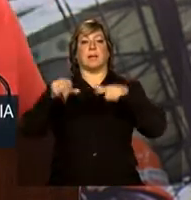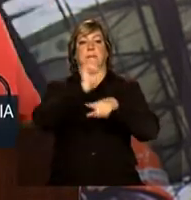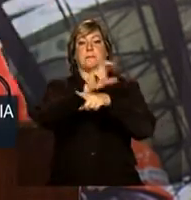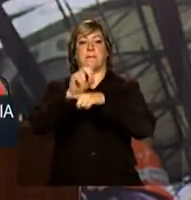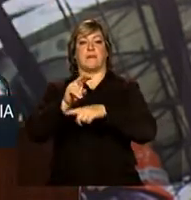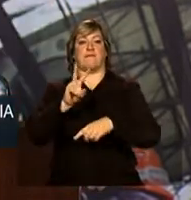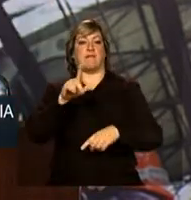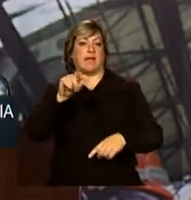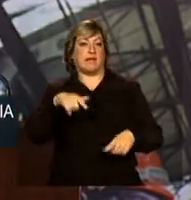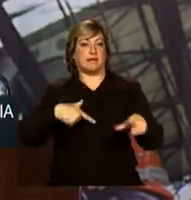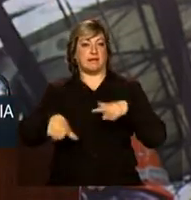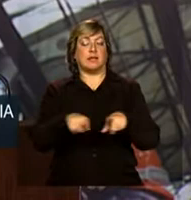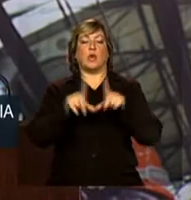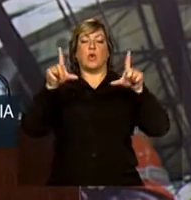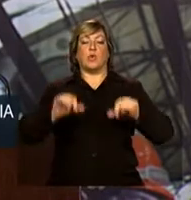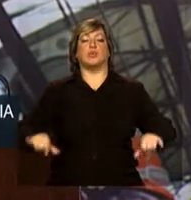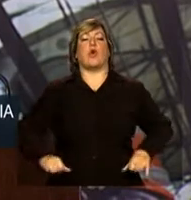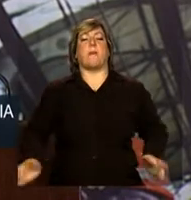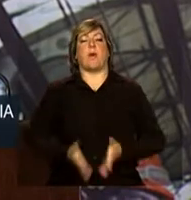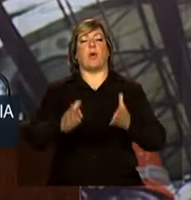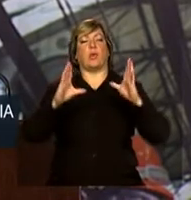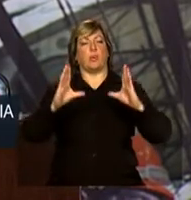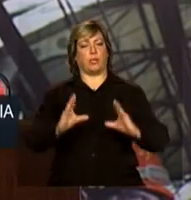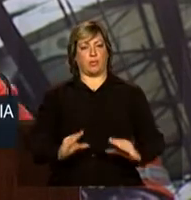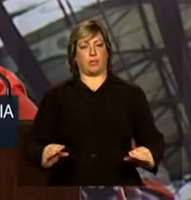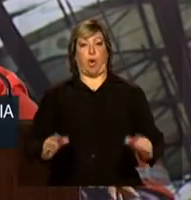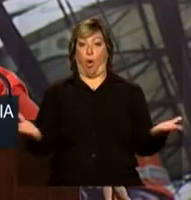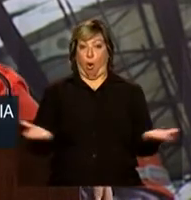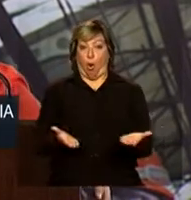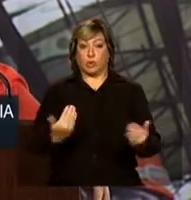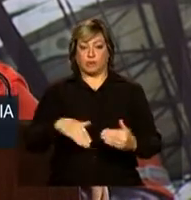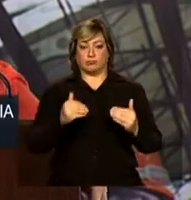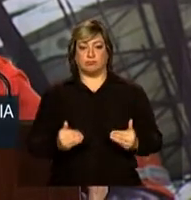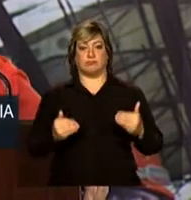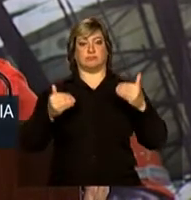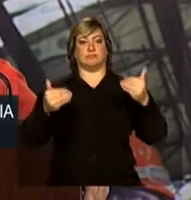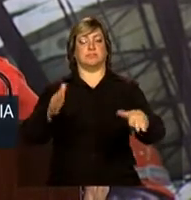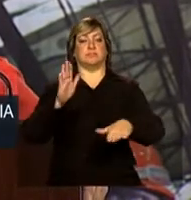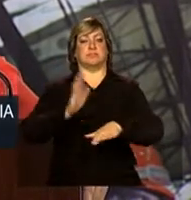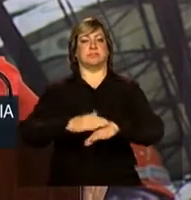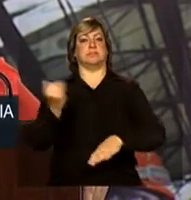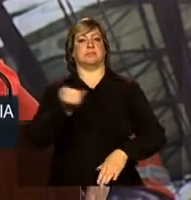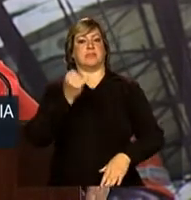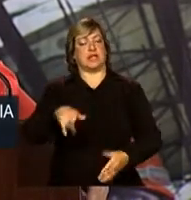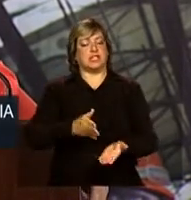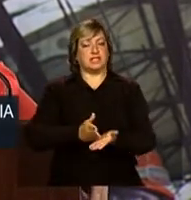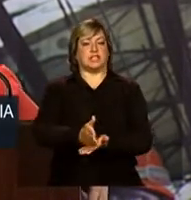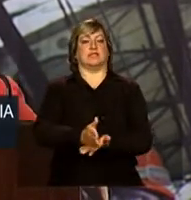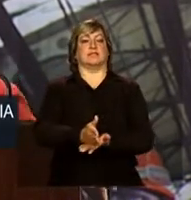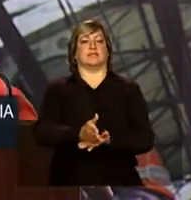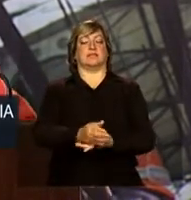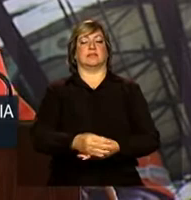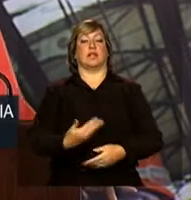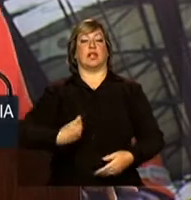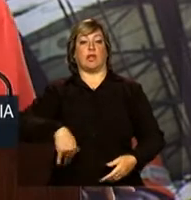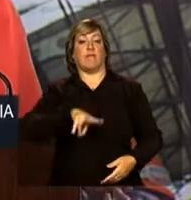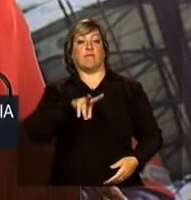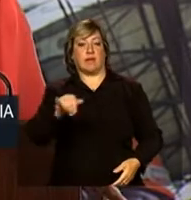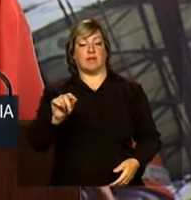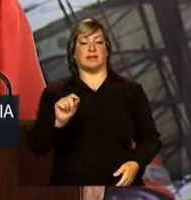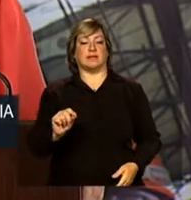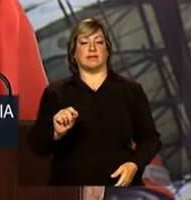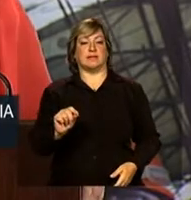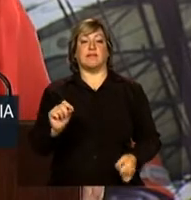reduzindo a pobreza. Hoje, nós damos mais um passo decisivo nessa direção. Nós vamos